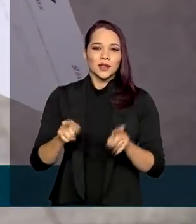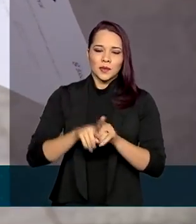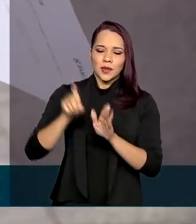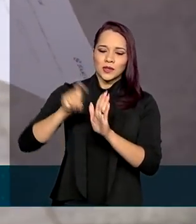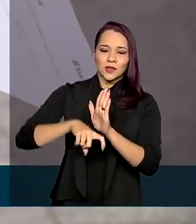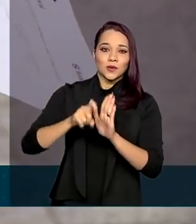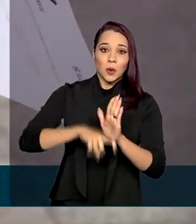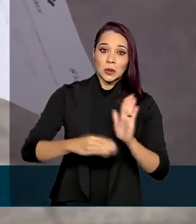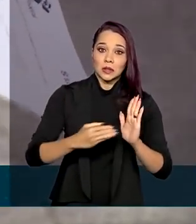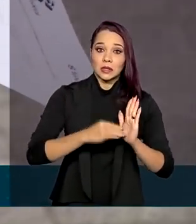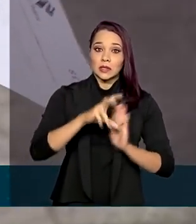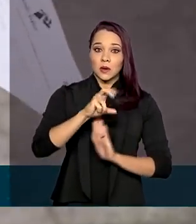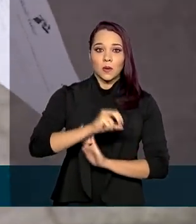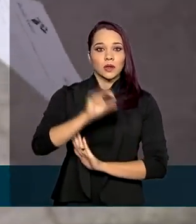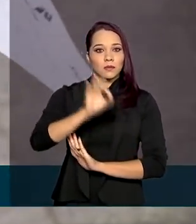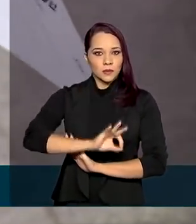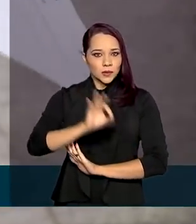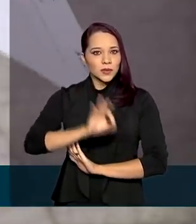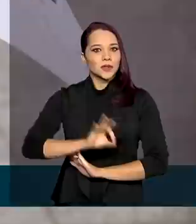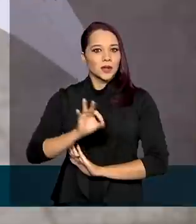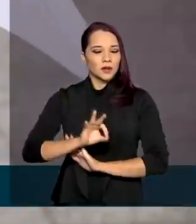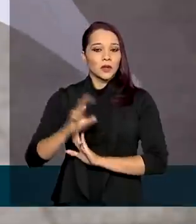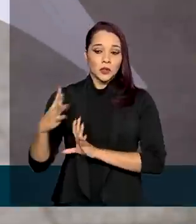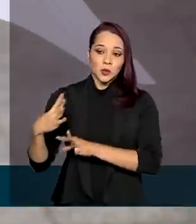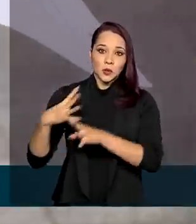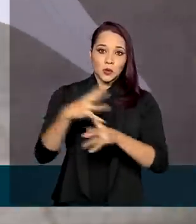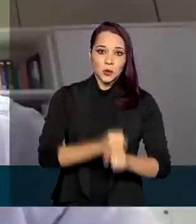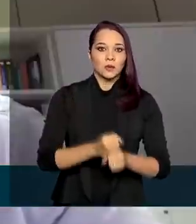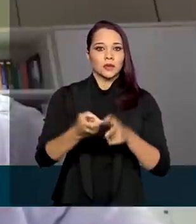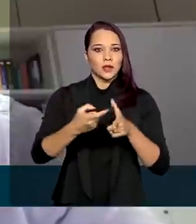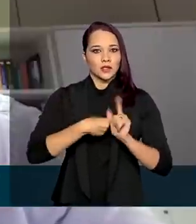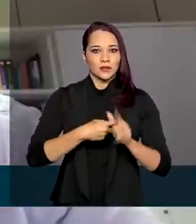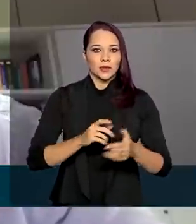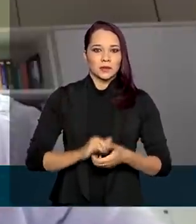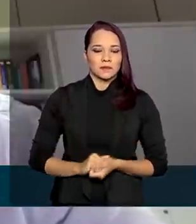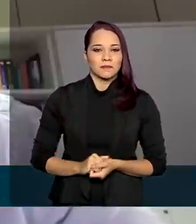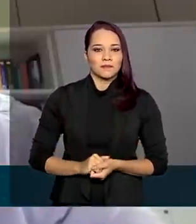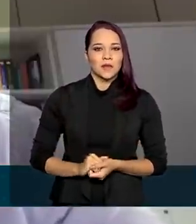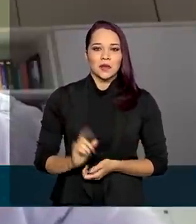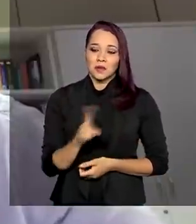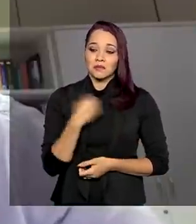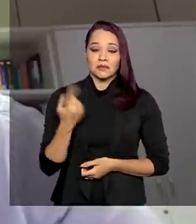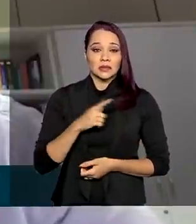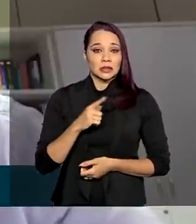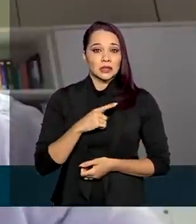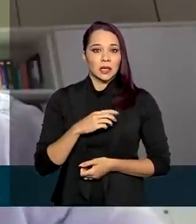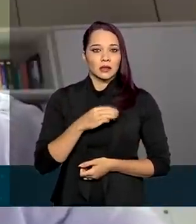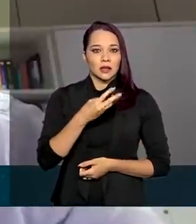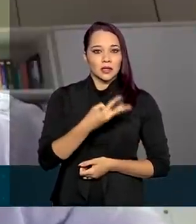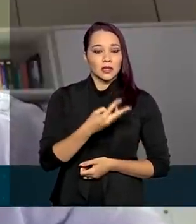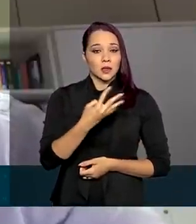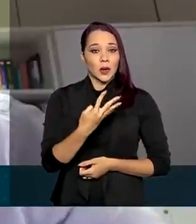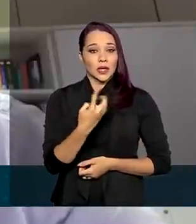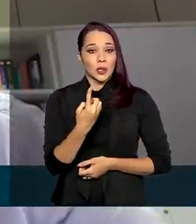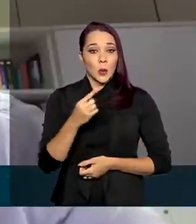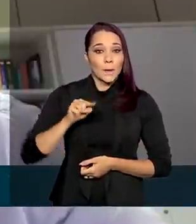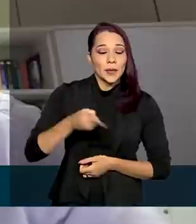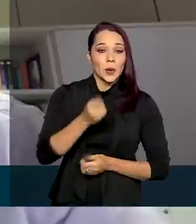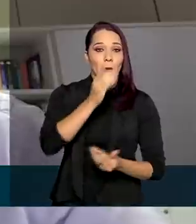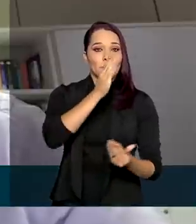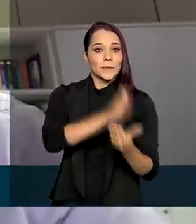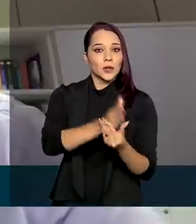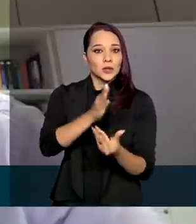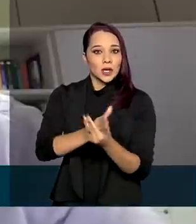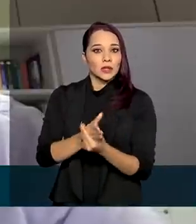descontos de até 50% sobre o total da dívida. Nós temos cerca de 341 mil processos